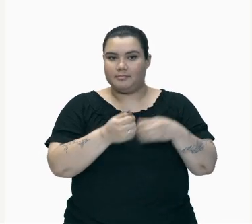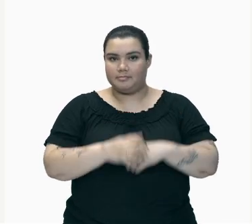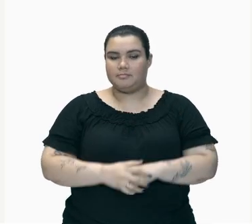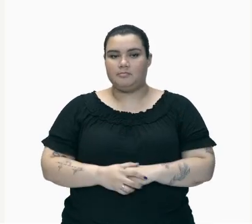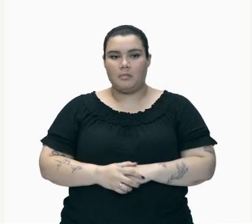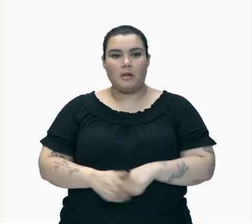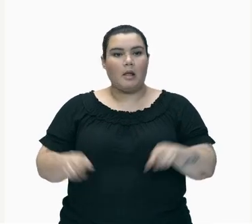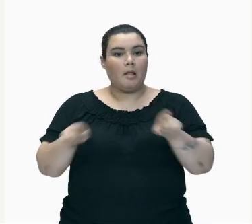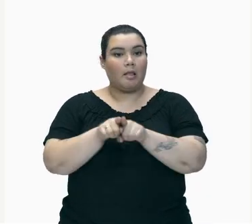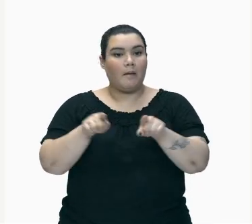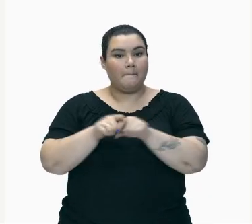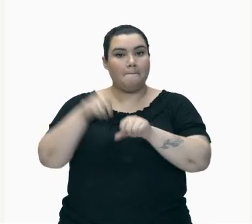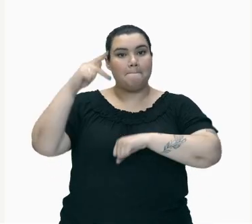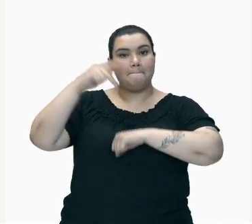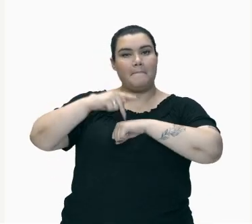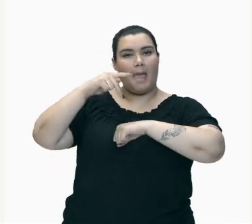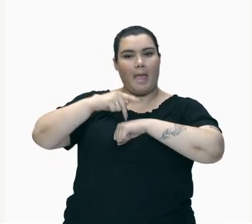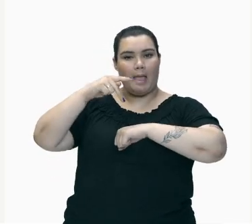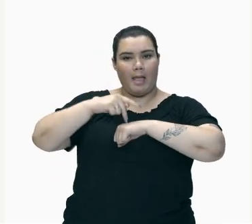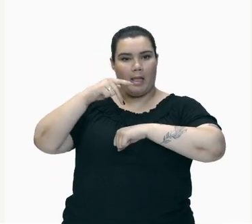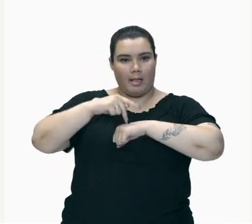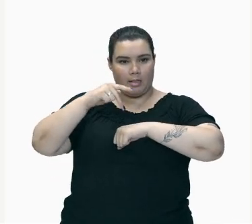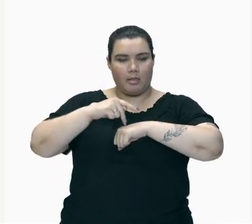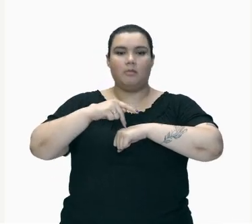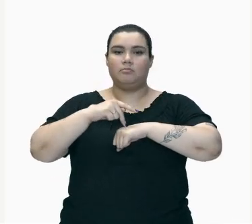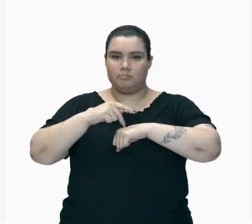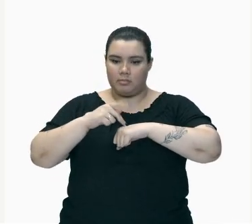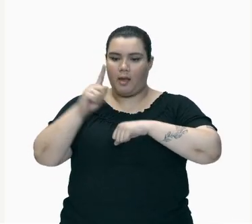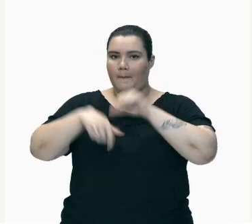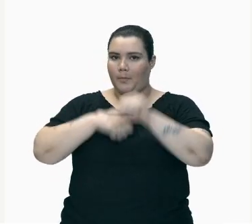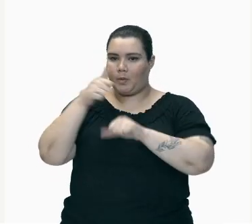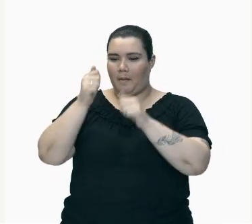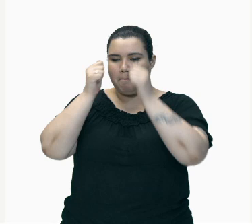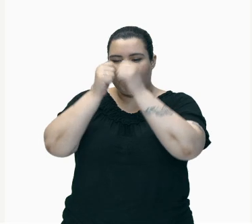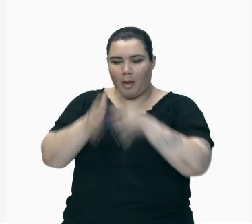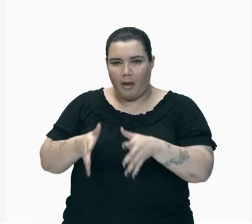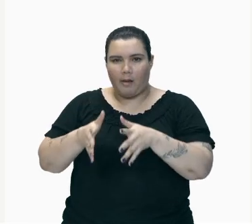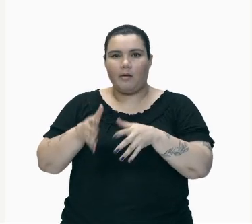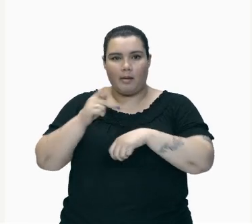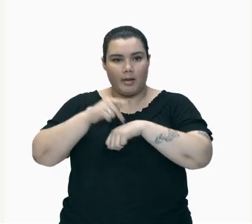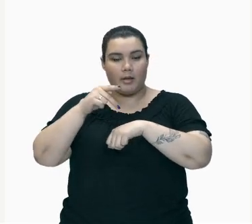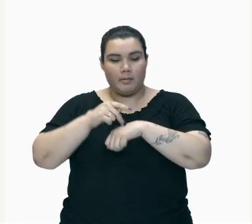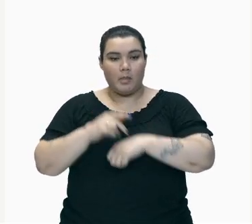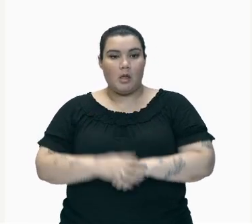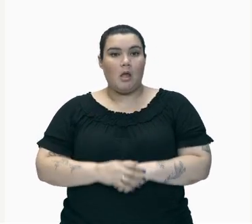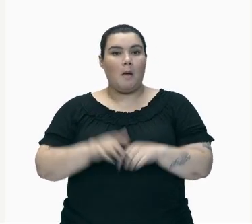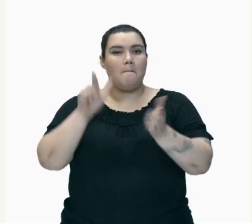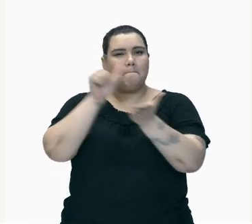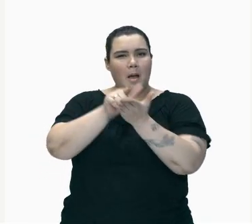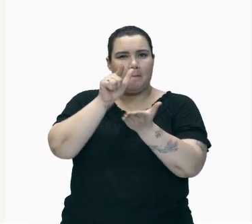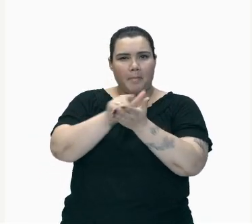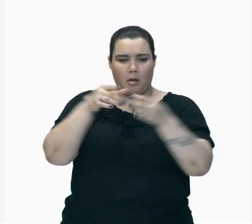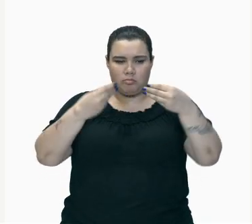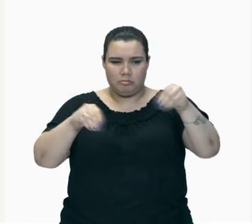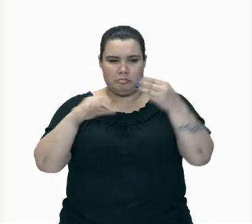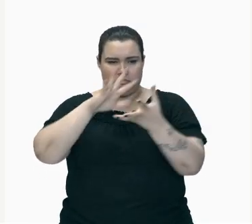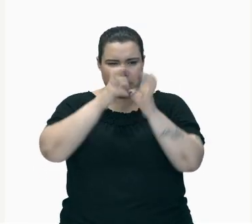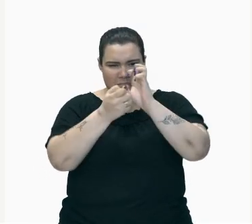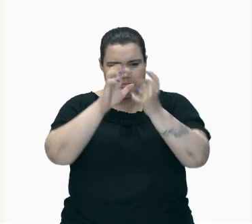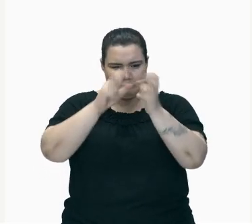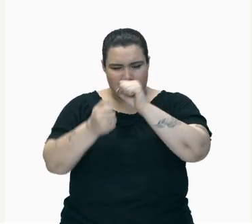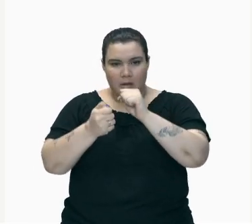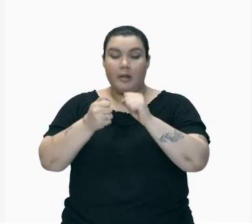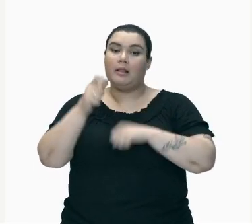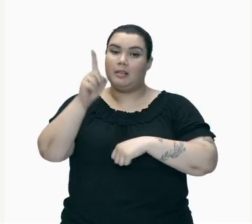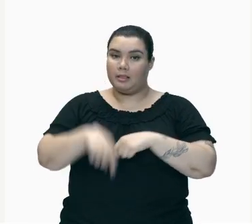uma Transformação Física Amassar Um papel E quebrar Um copo De vidro Então notem Que esses